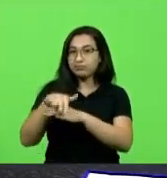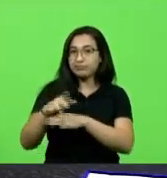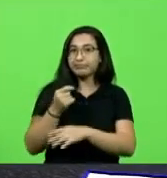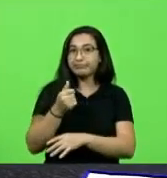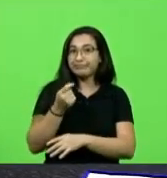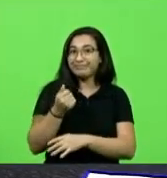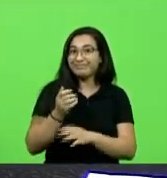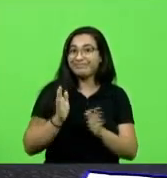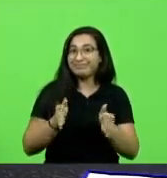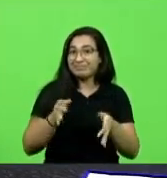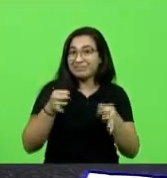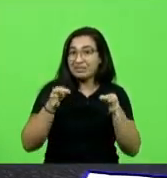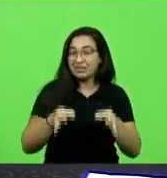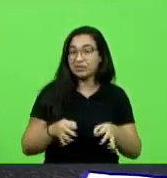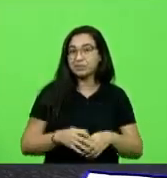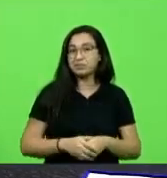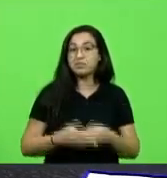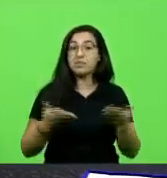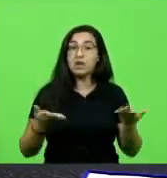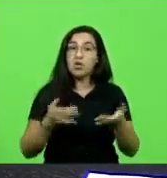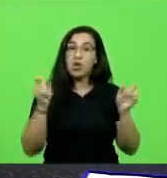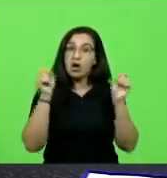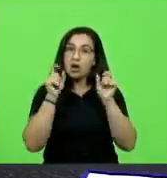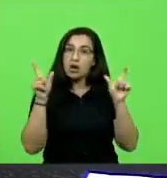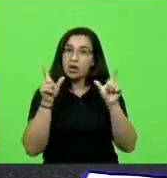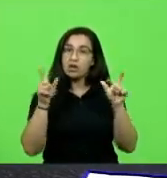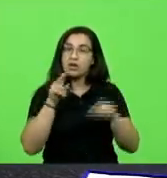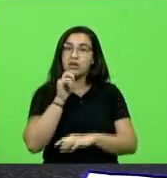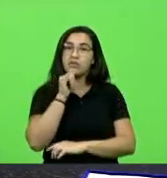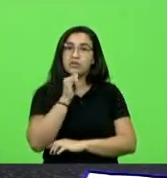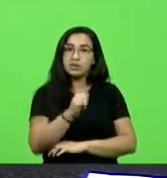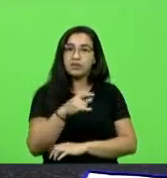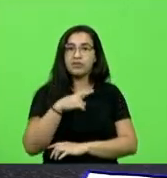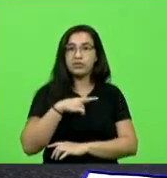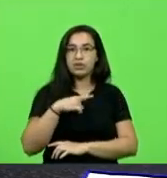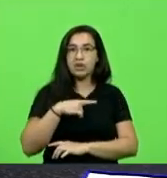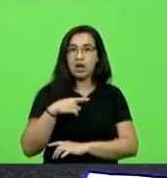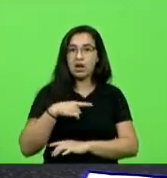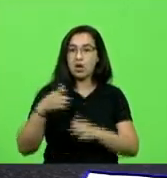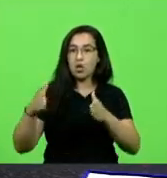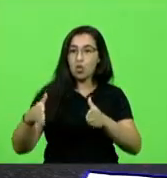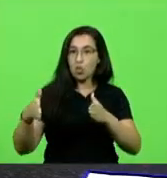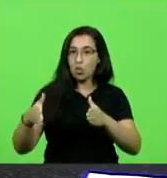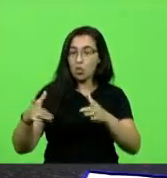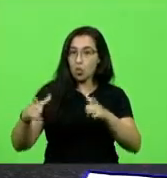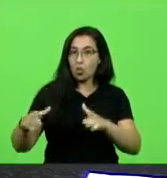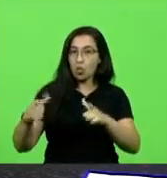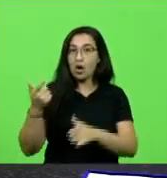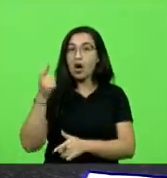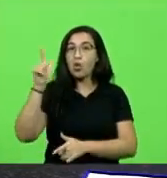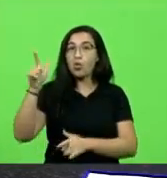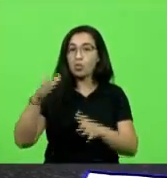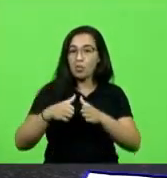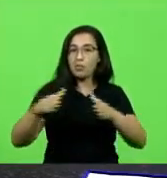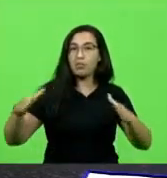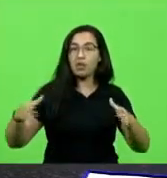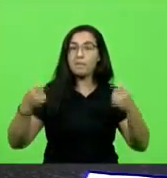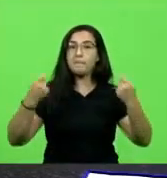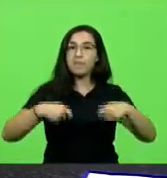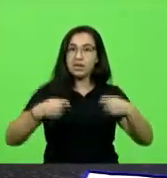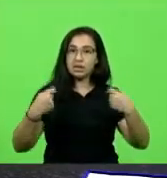e agora eles estão alertando que tem um reservatório ainda maior lá em cima que precisa de um